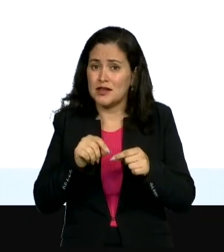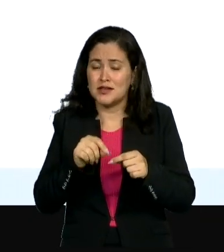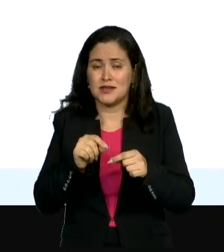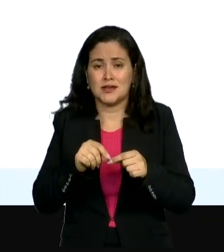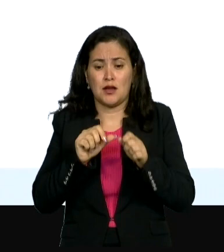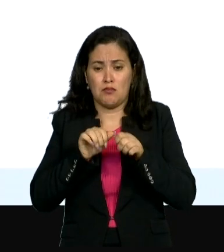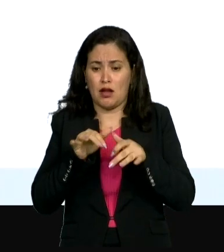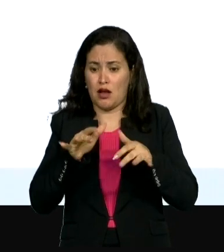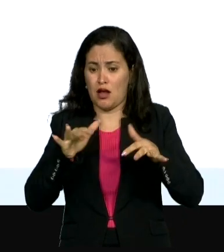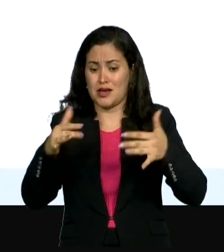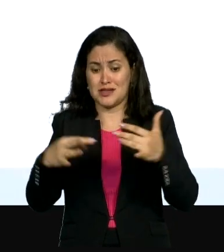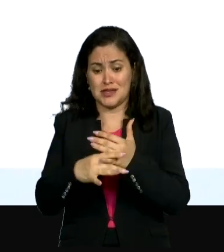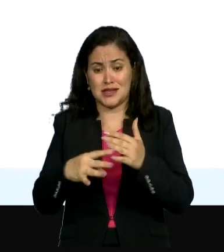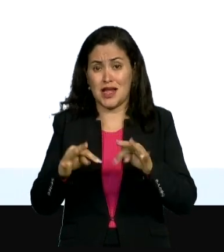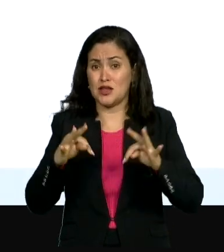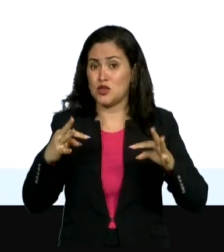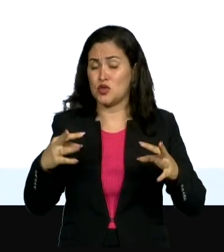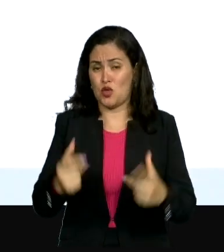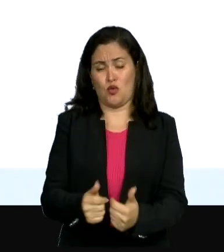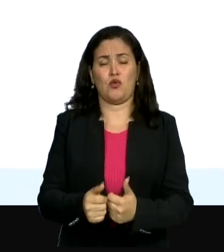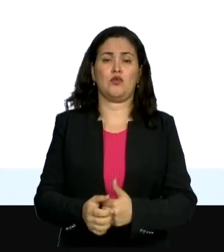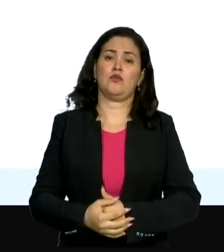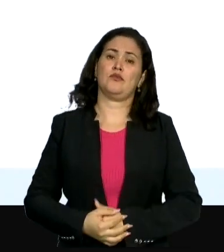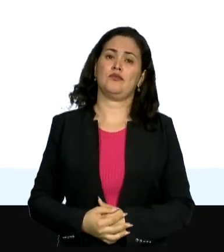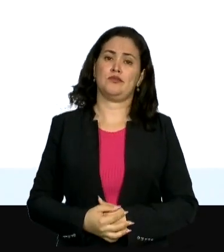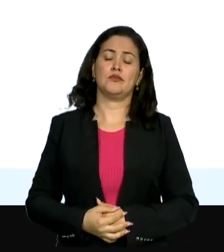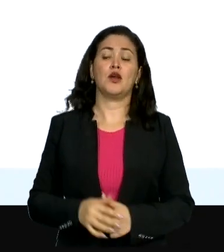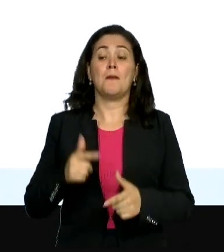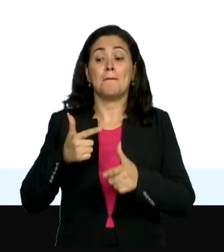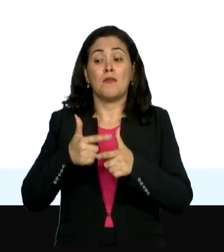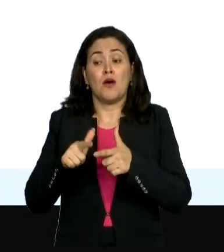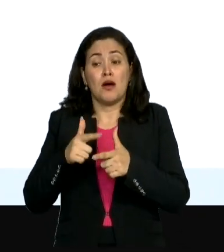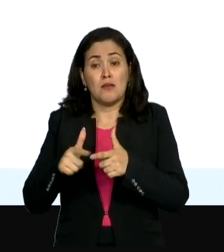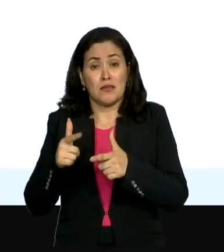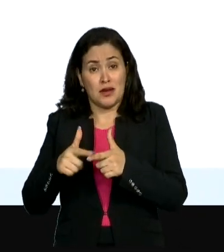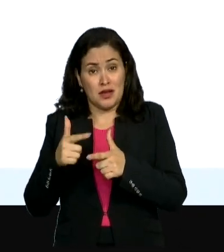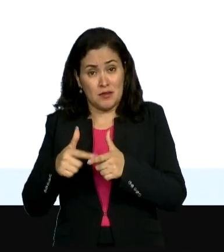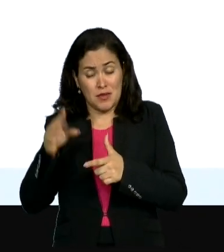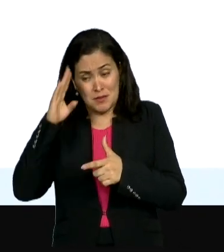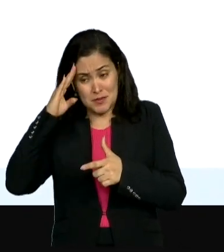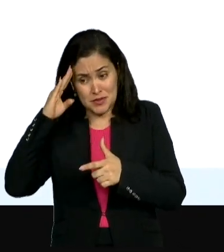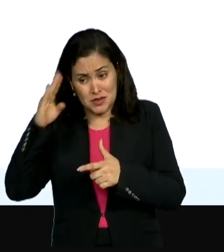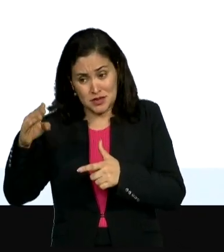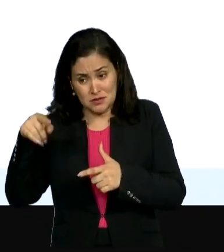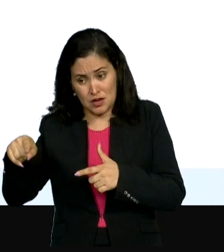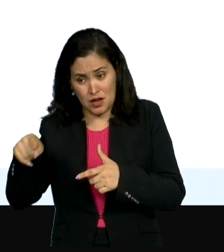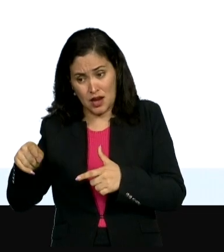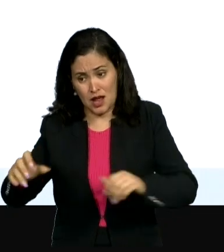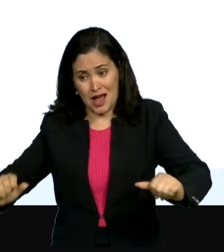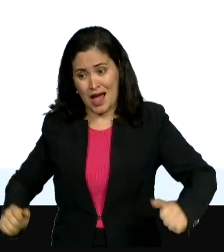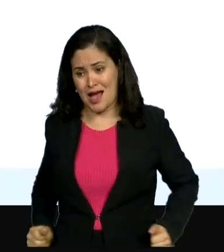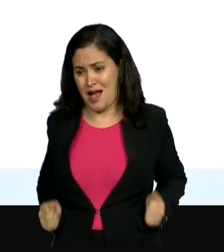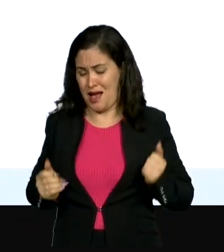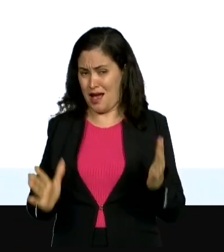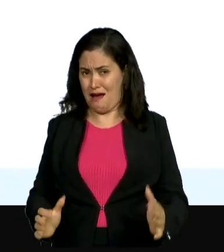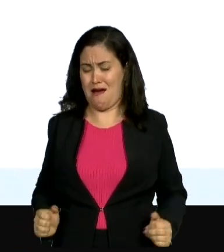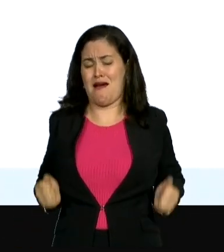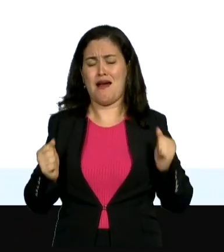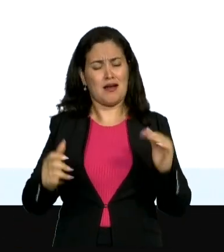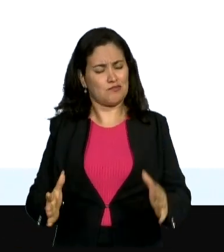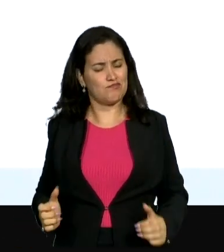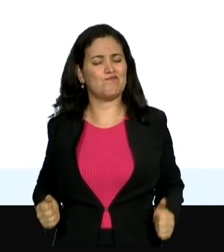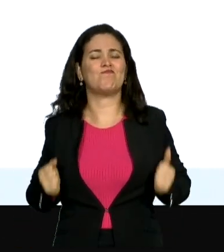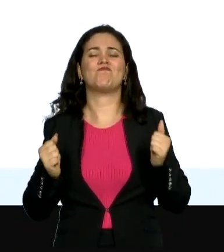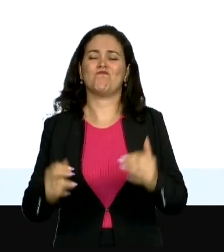dos grandes problemas que nós temos em abastecimento de água é o desperdício. Aqui é um levantamento que foi feito a nível de Brasil, quanto a